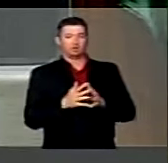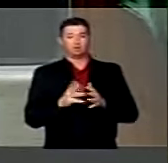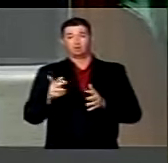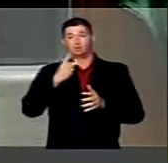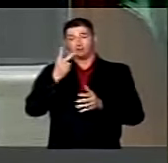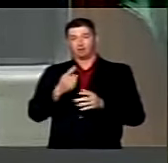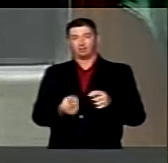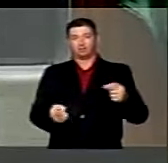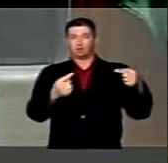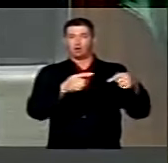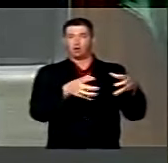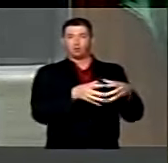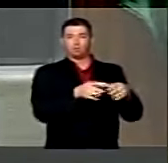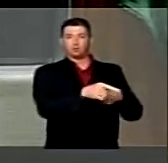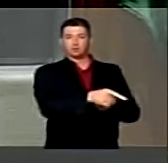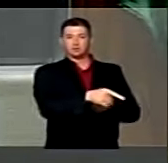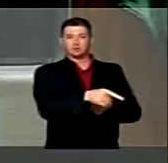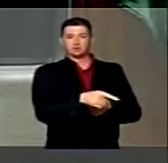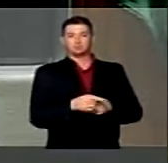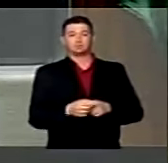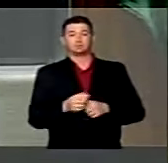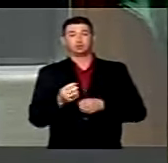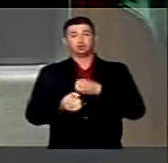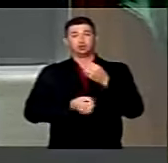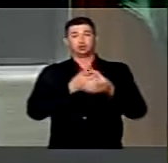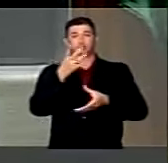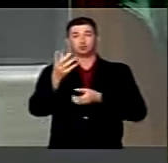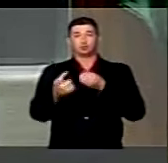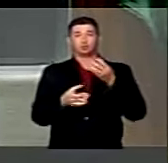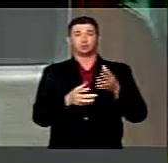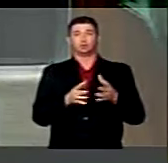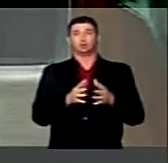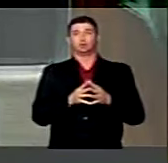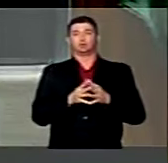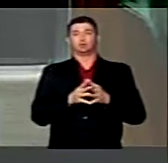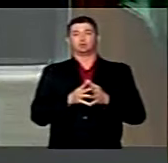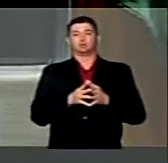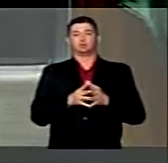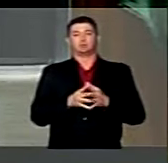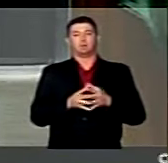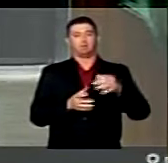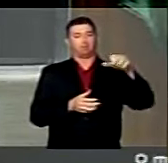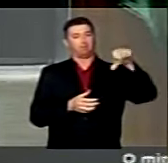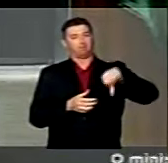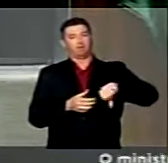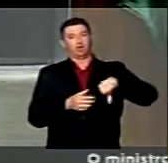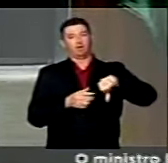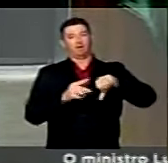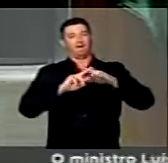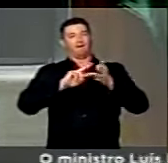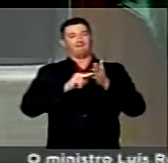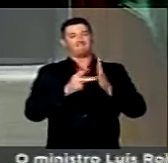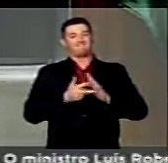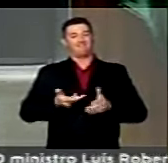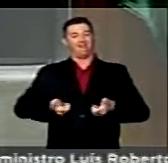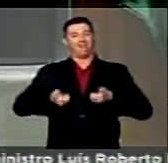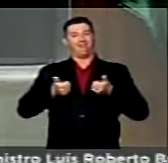dizer que a oposição faz aqui o discurso sempre do quanto pior, melhor.